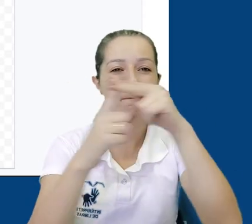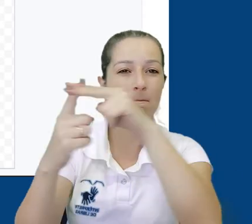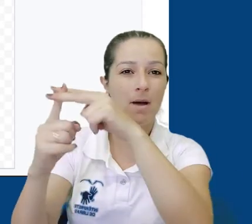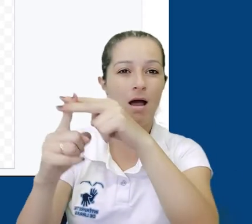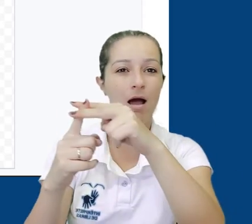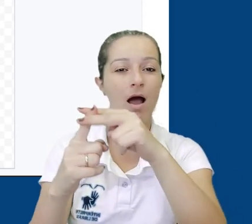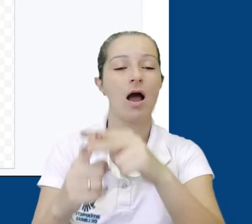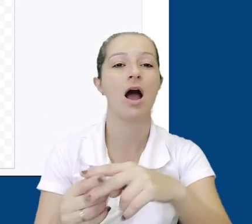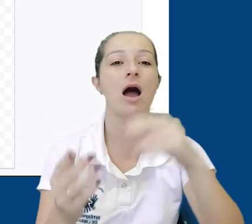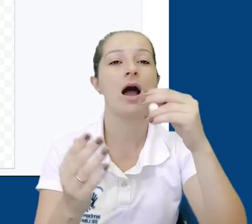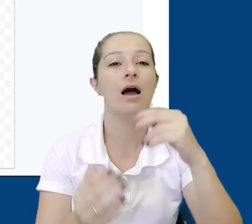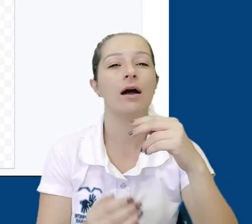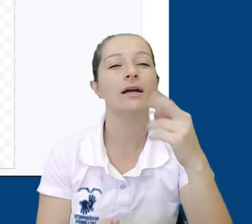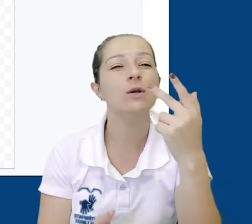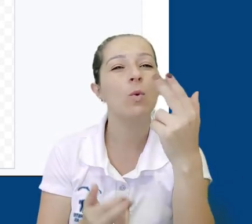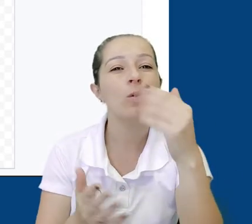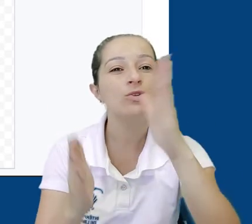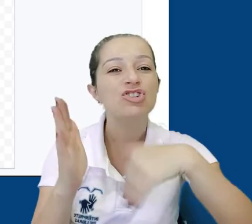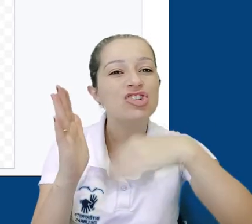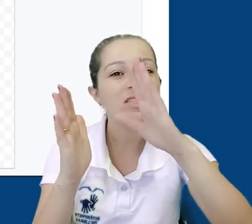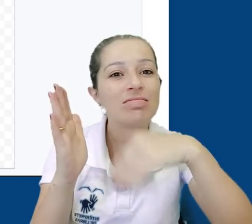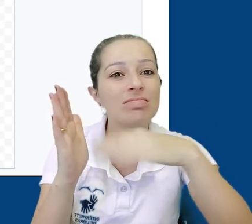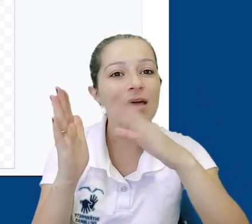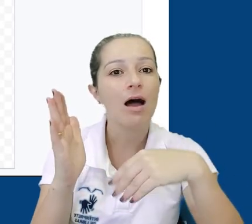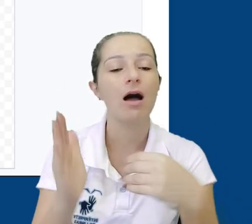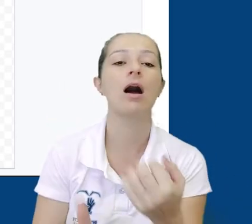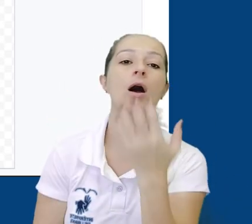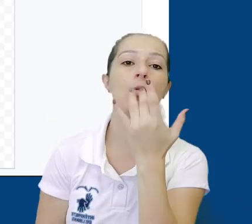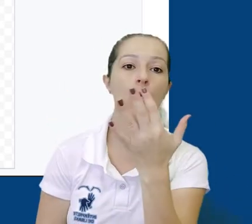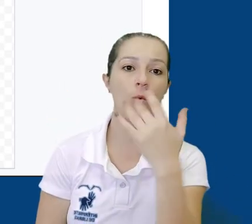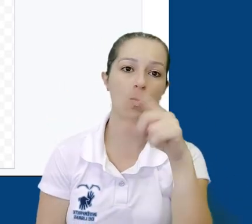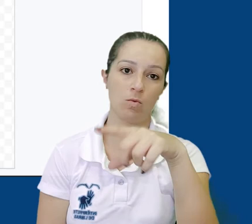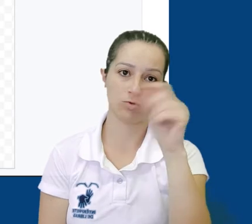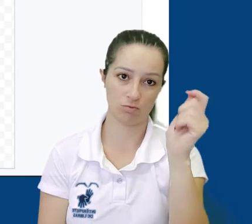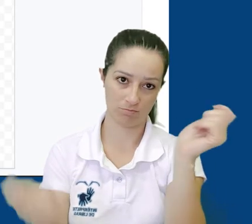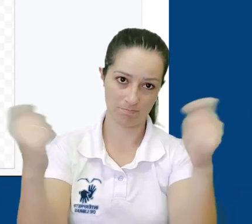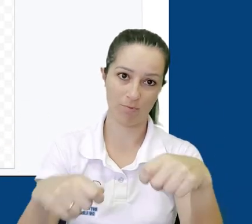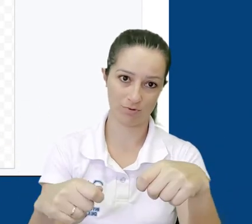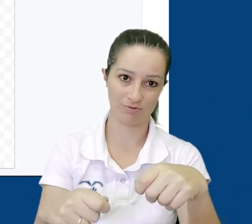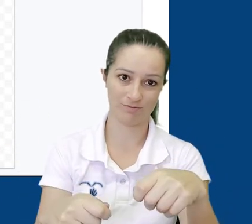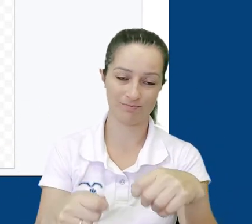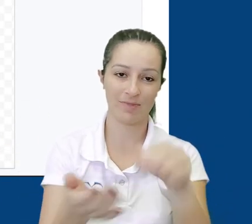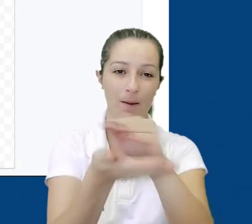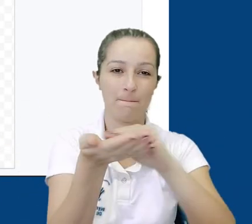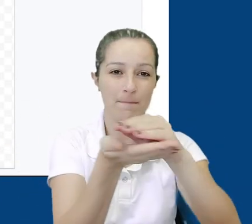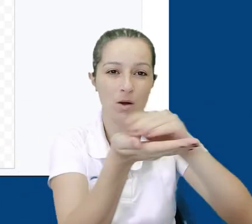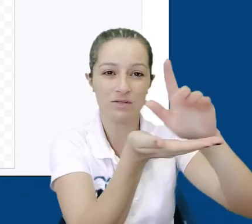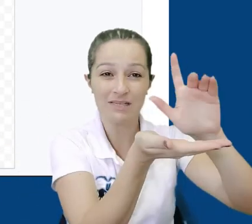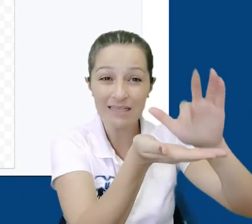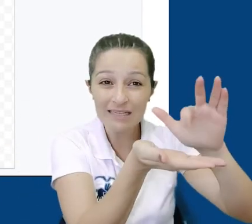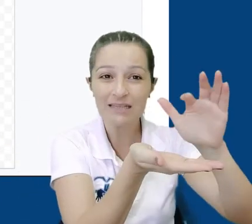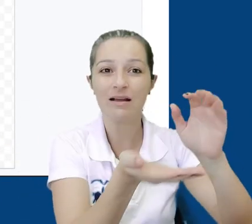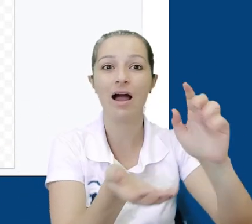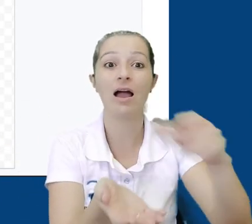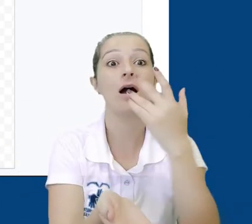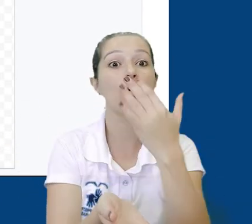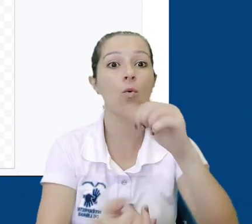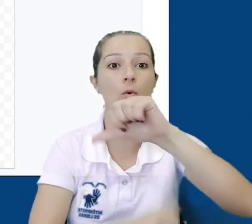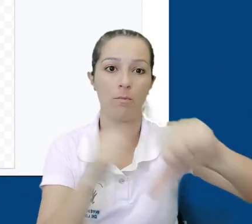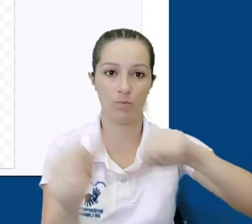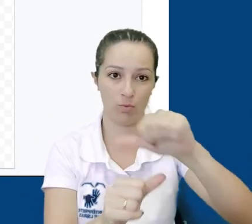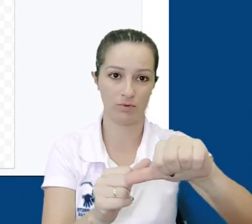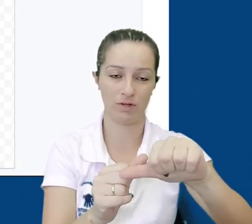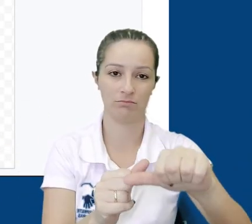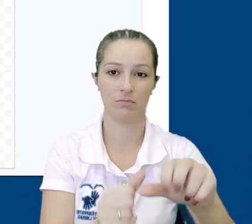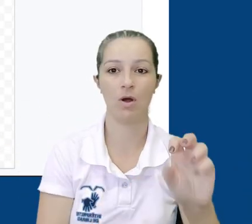ferramentas um balde de tinta que nos permite alterar a cor do preenchimento da forma. Ao lado direito do balde de tinta, temos o lápis,